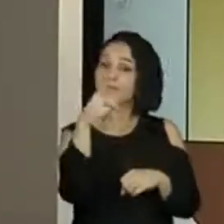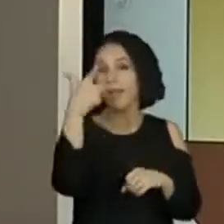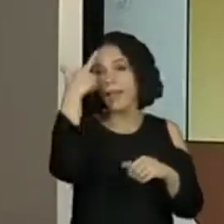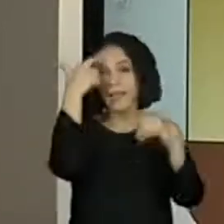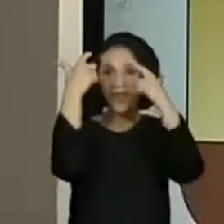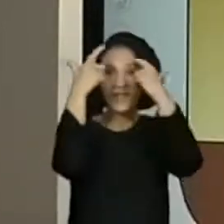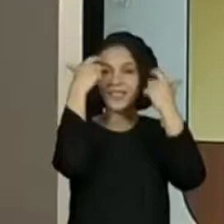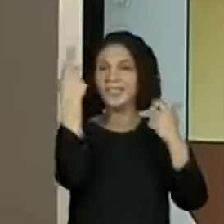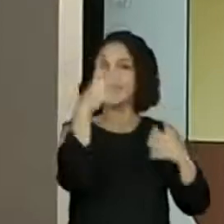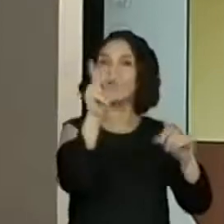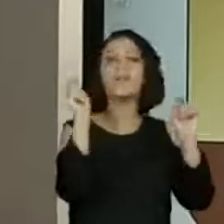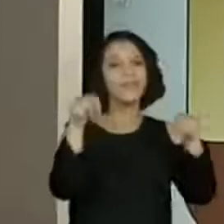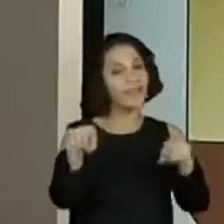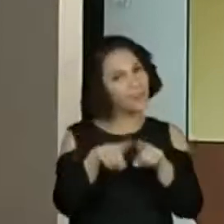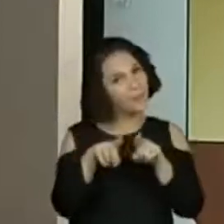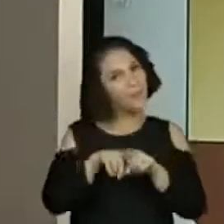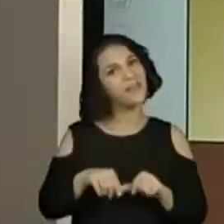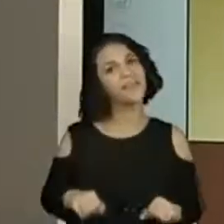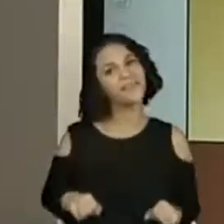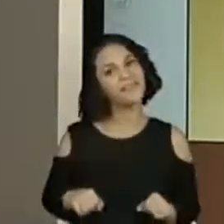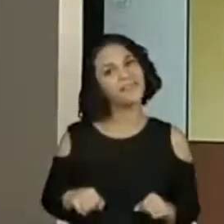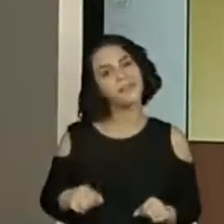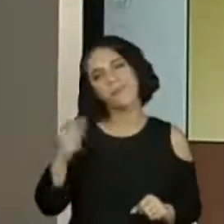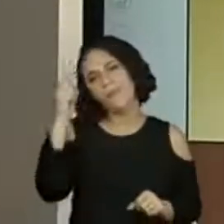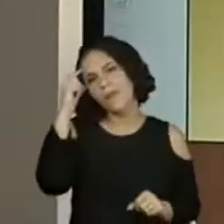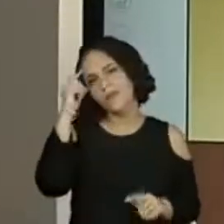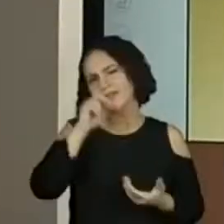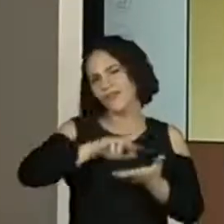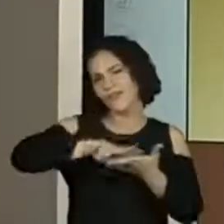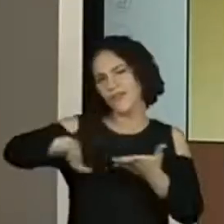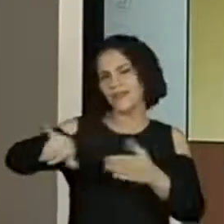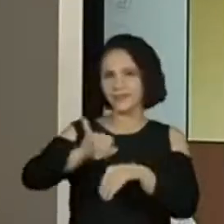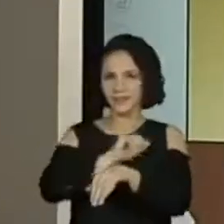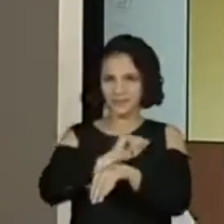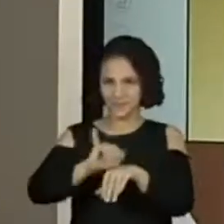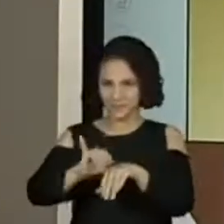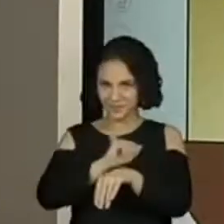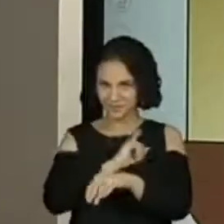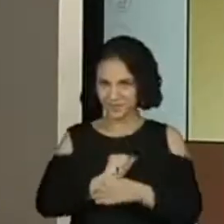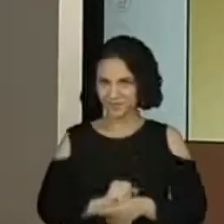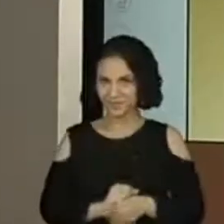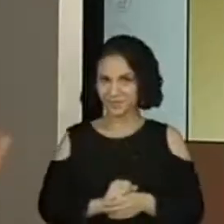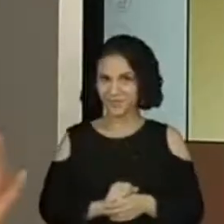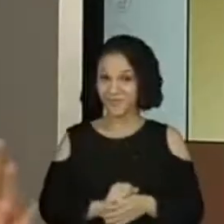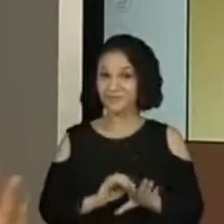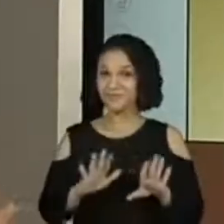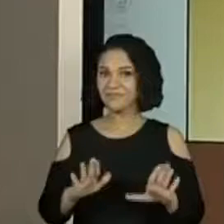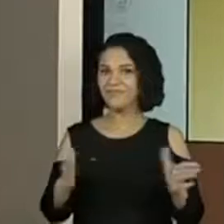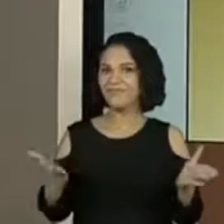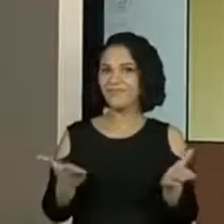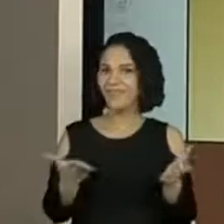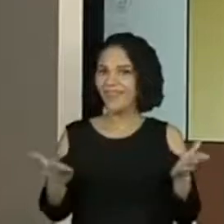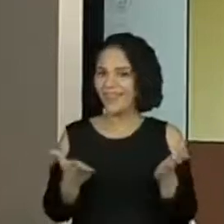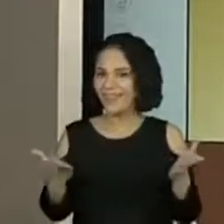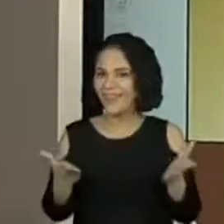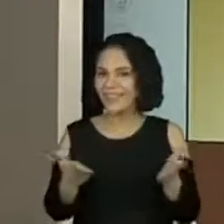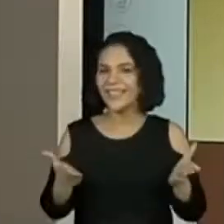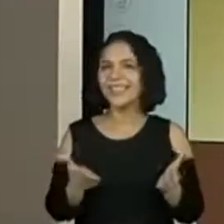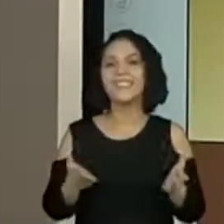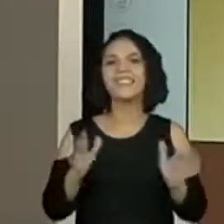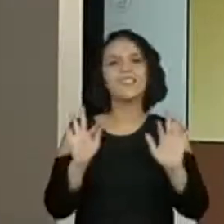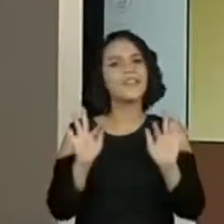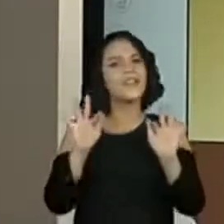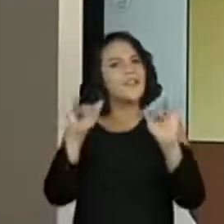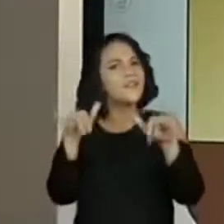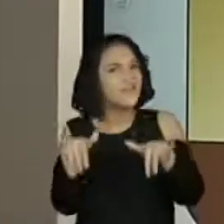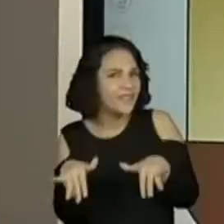histórias em quadrinhos aí, pensando em todos esses recursos. Agora, para a gente finalizar aí tudo o que a gente aprendeu